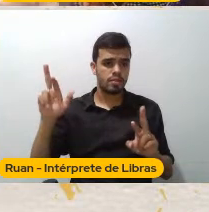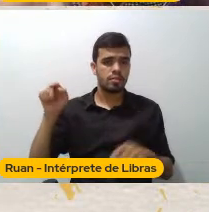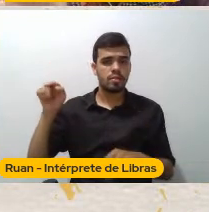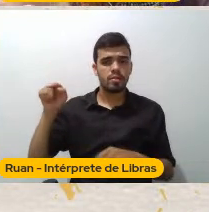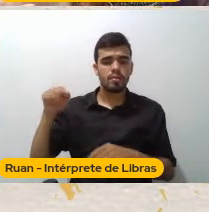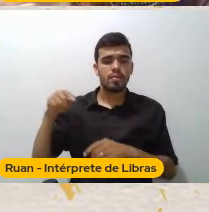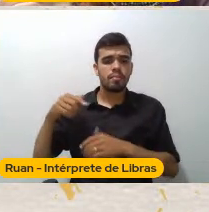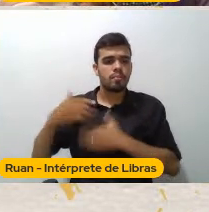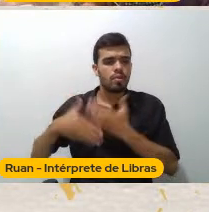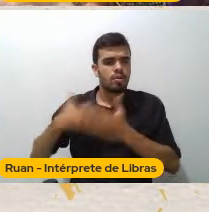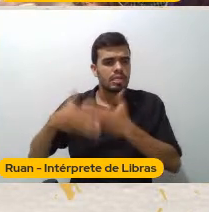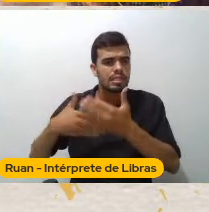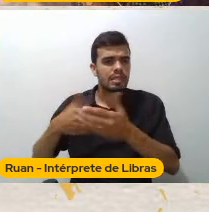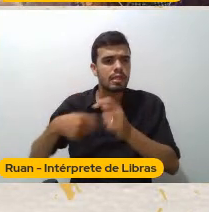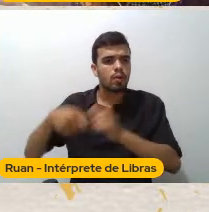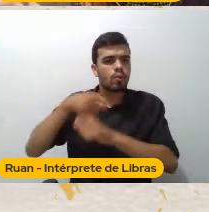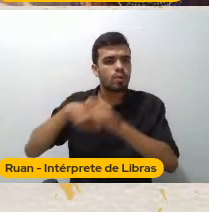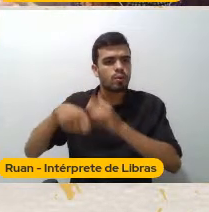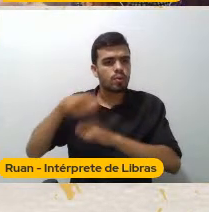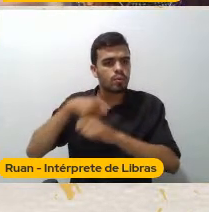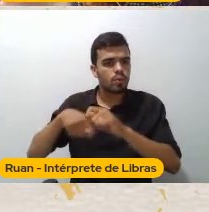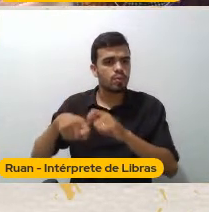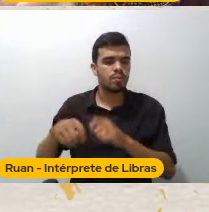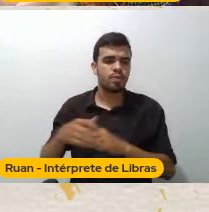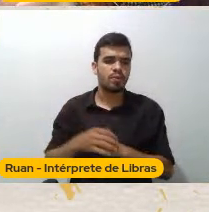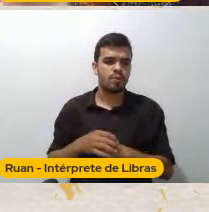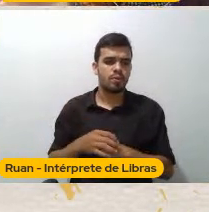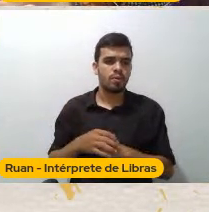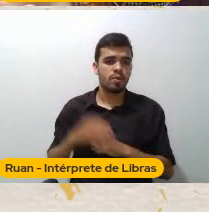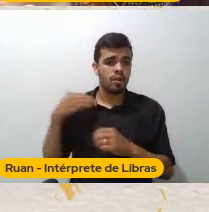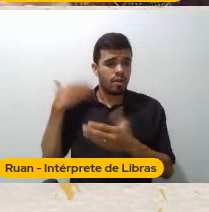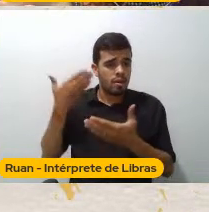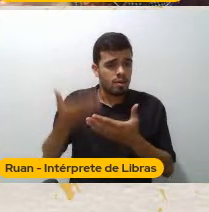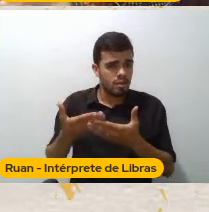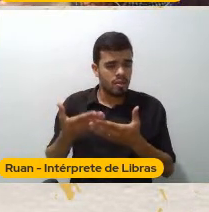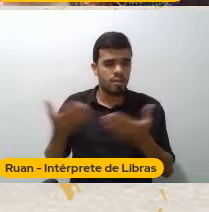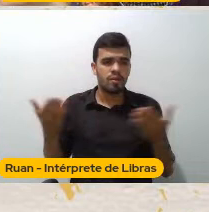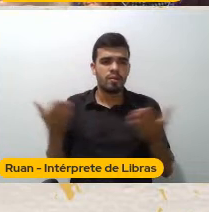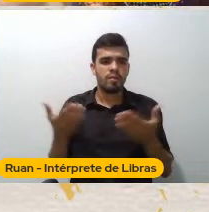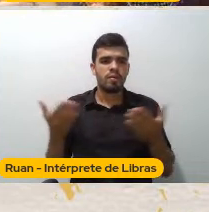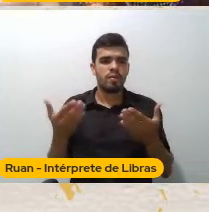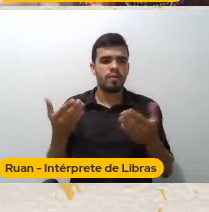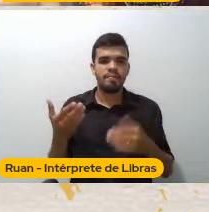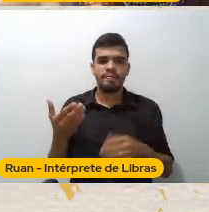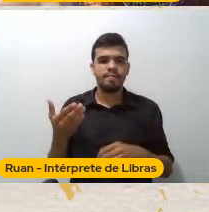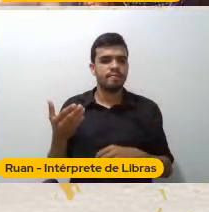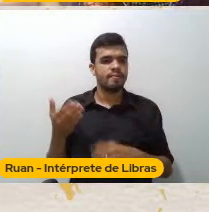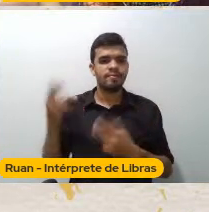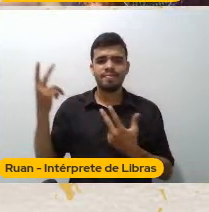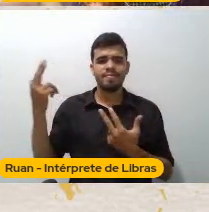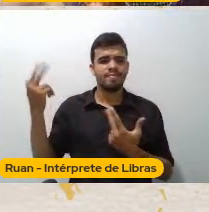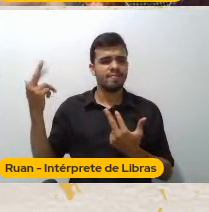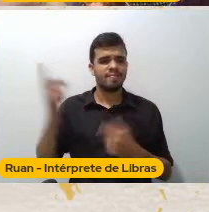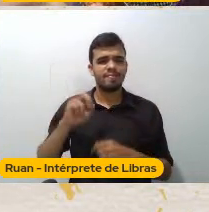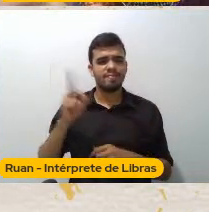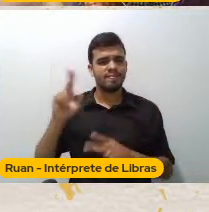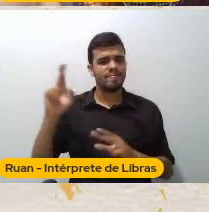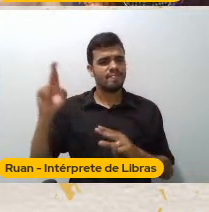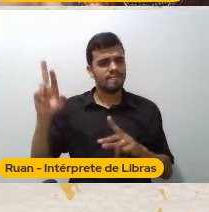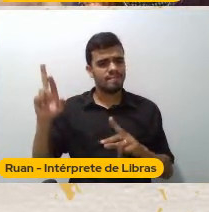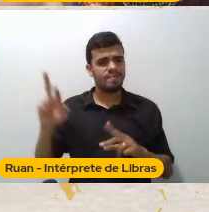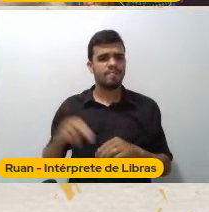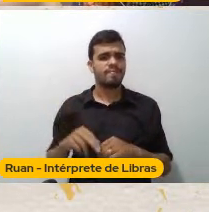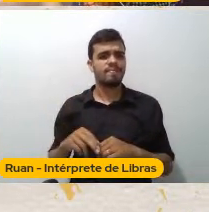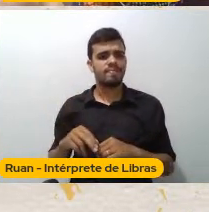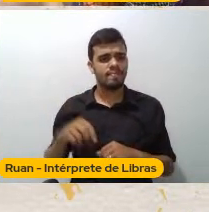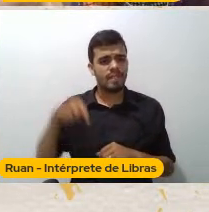econômicos Isso não acontece Até hoje De forma ampla No nosso país Porque a gente tem